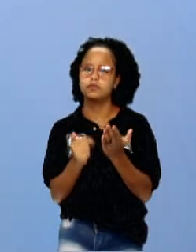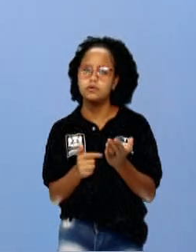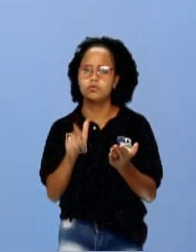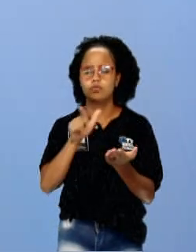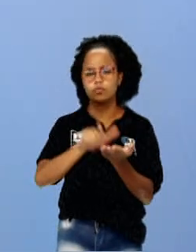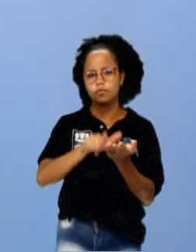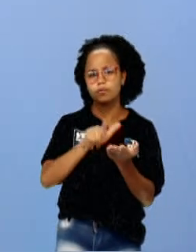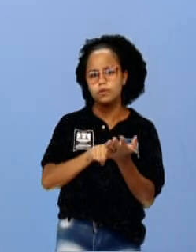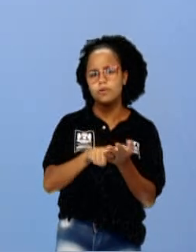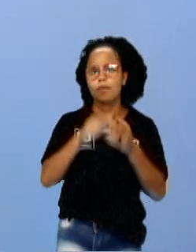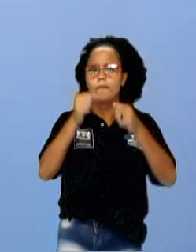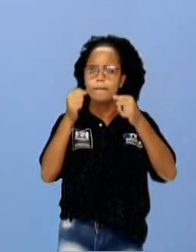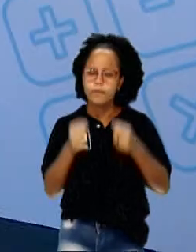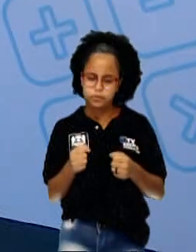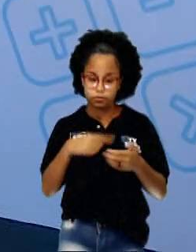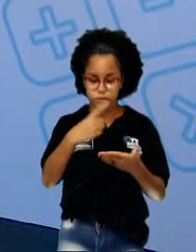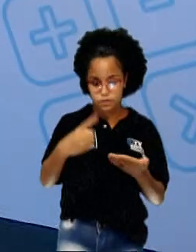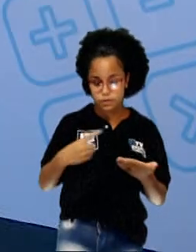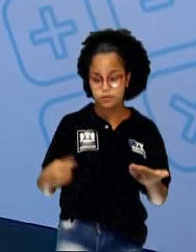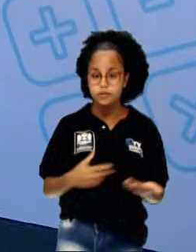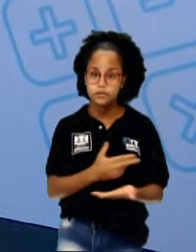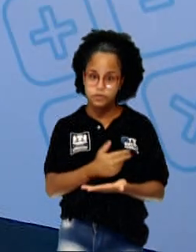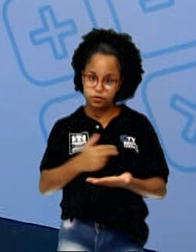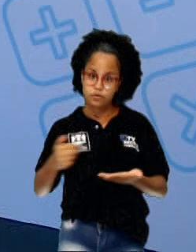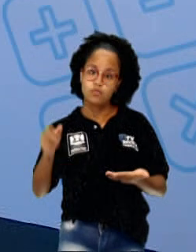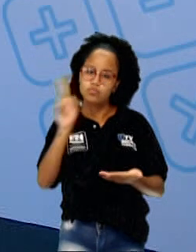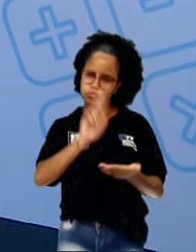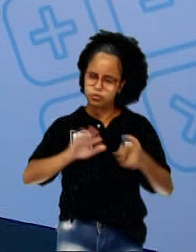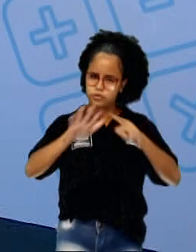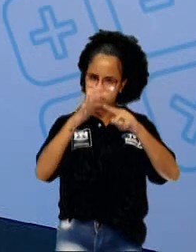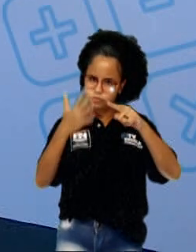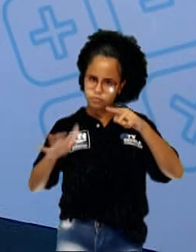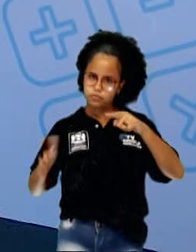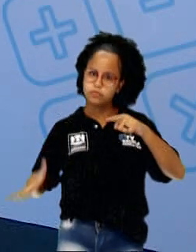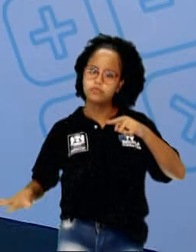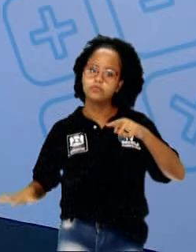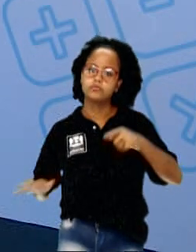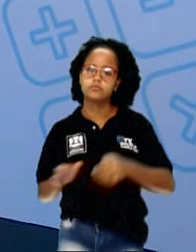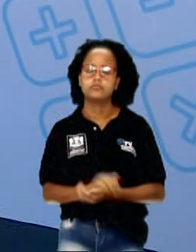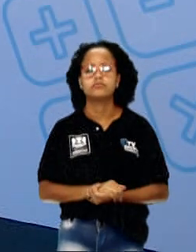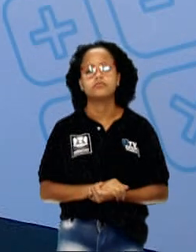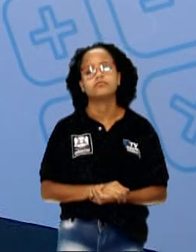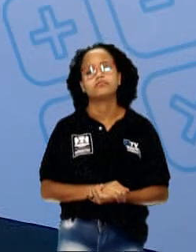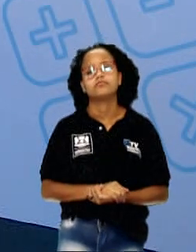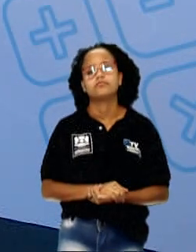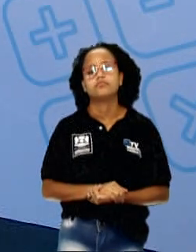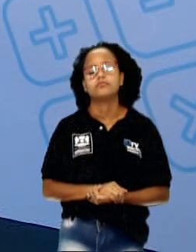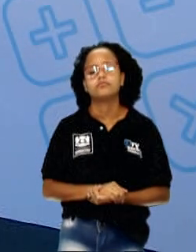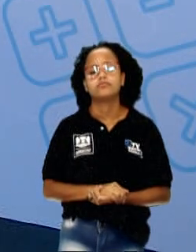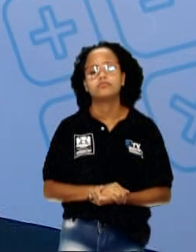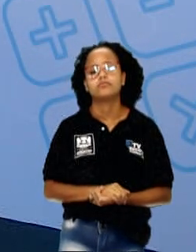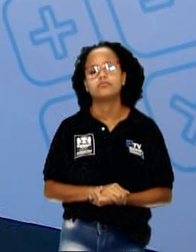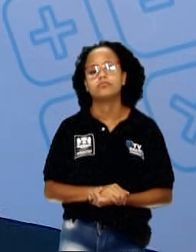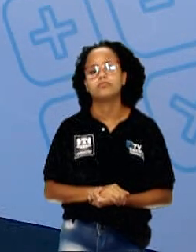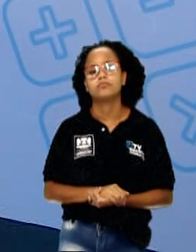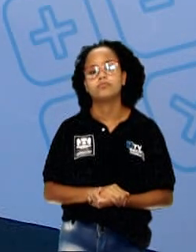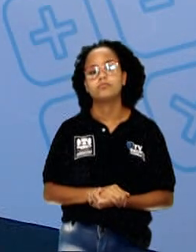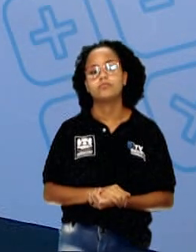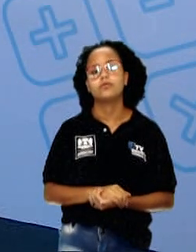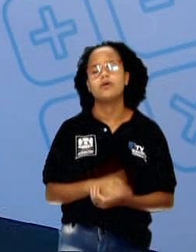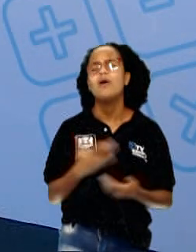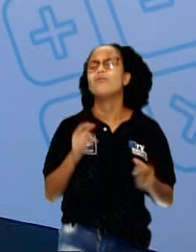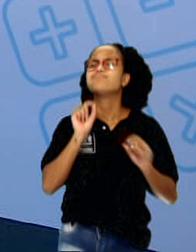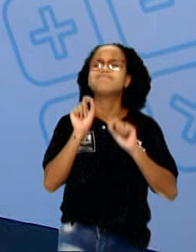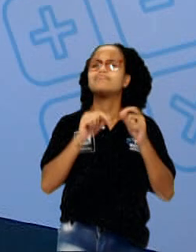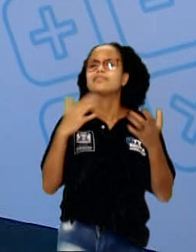papel, pode ser no caderno de desenho de vocês, usando as folhas, como a Regiane fez lá. E vocês pensam, ah, professora, mas o